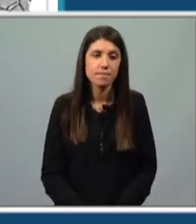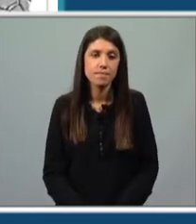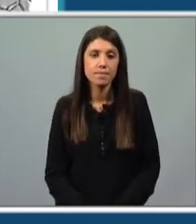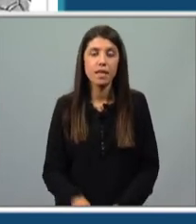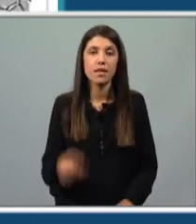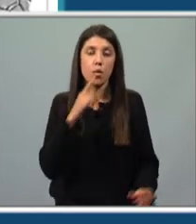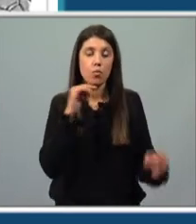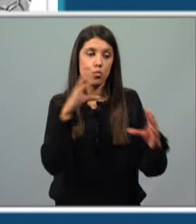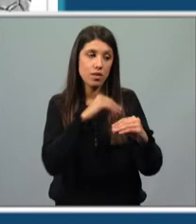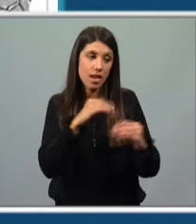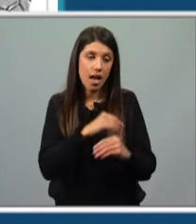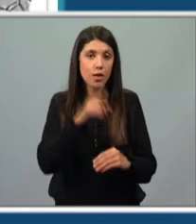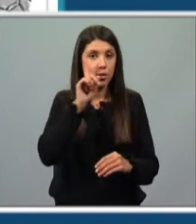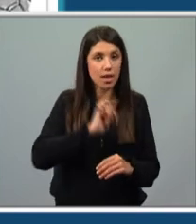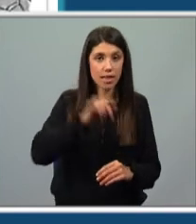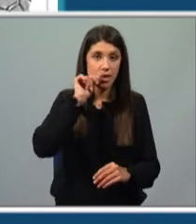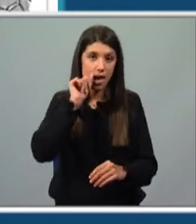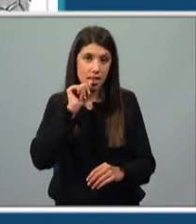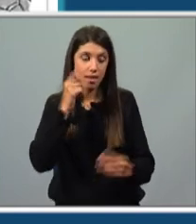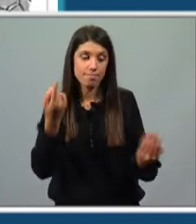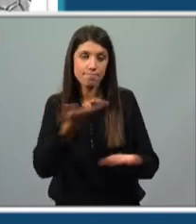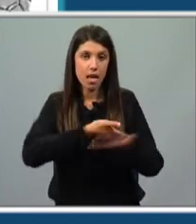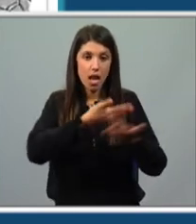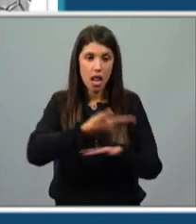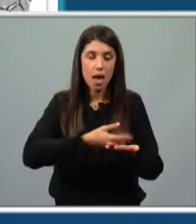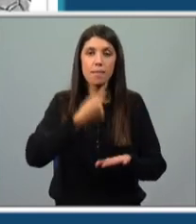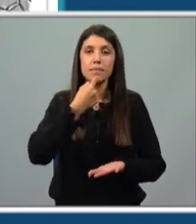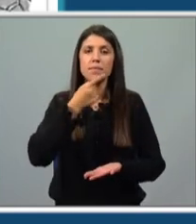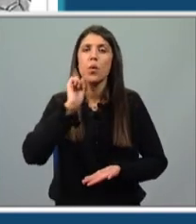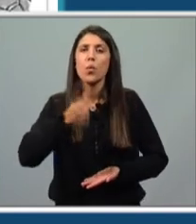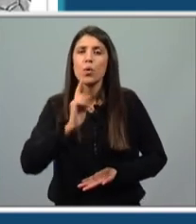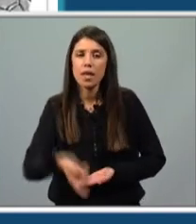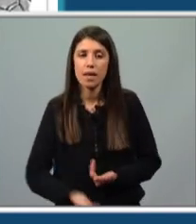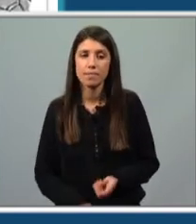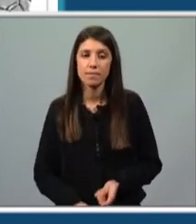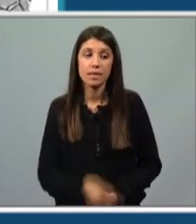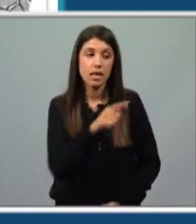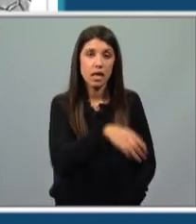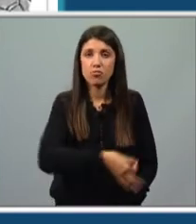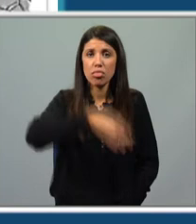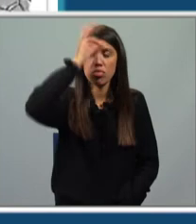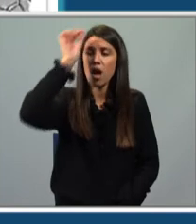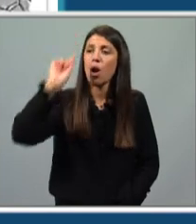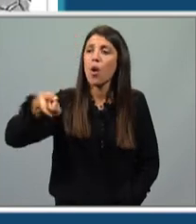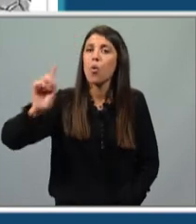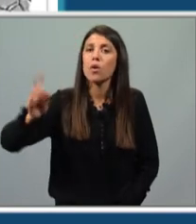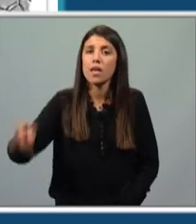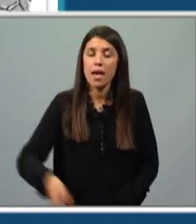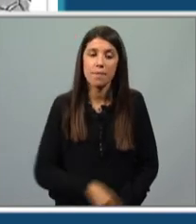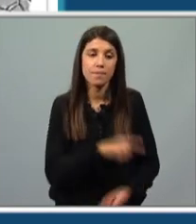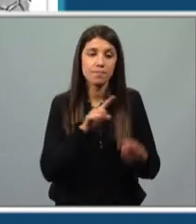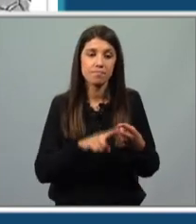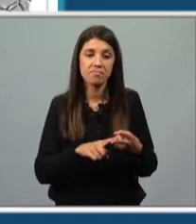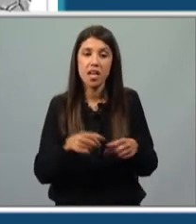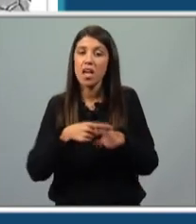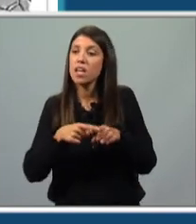através do diálogo entre eles, entre ele e ela, podemos perceber que não imaginam o que provocou aquele barulho. Não se